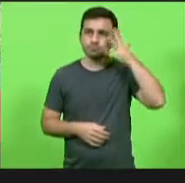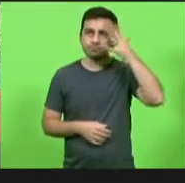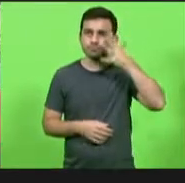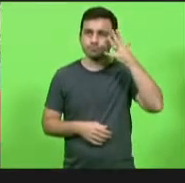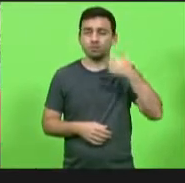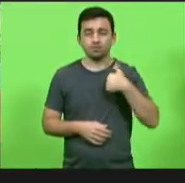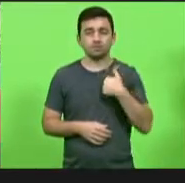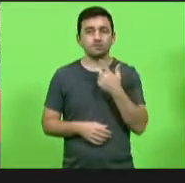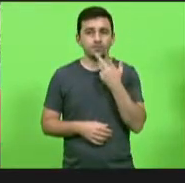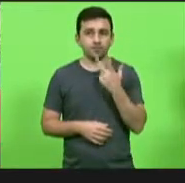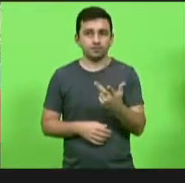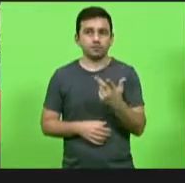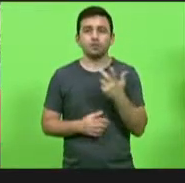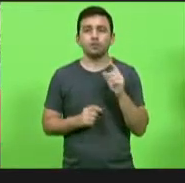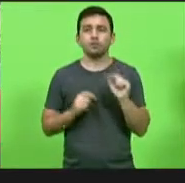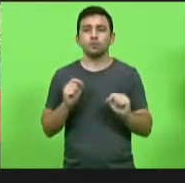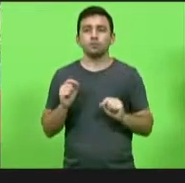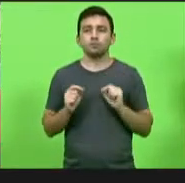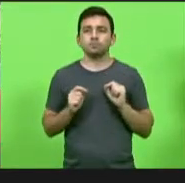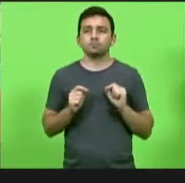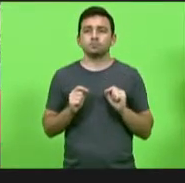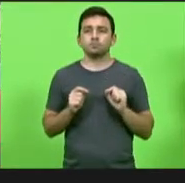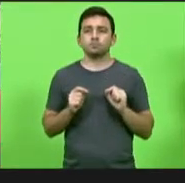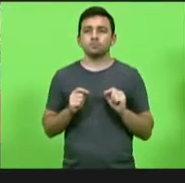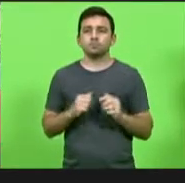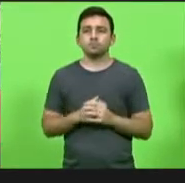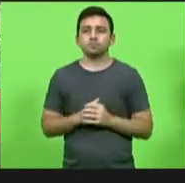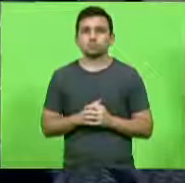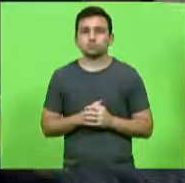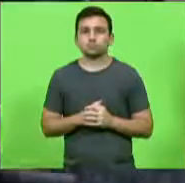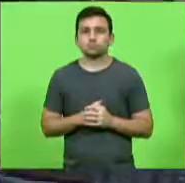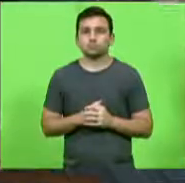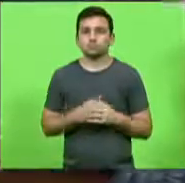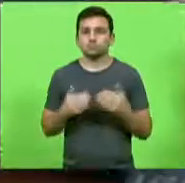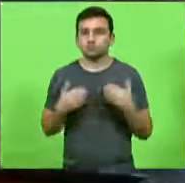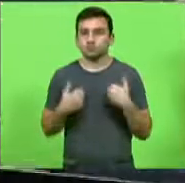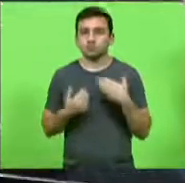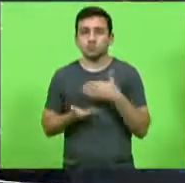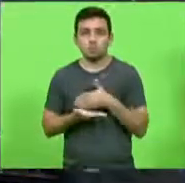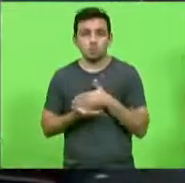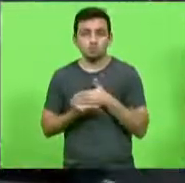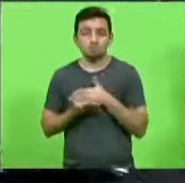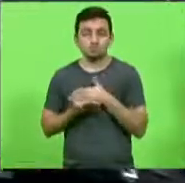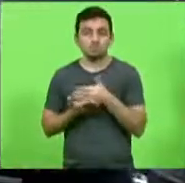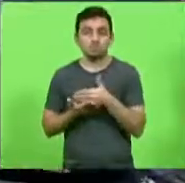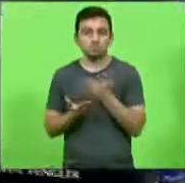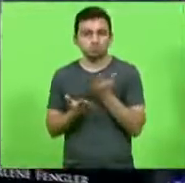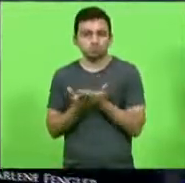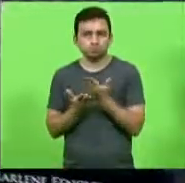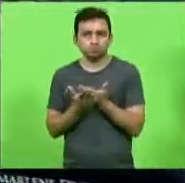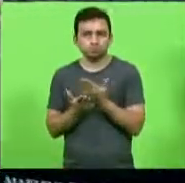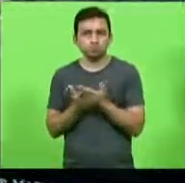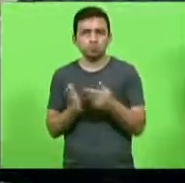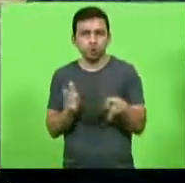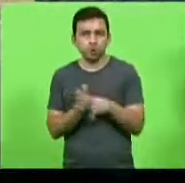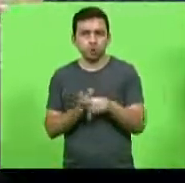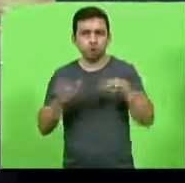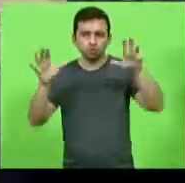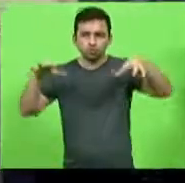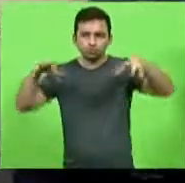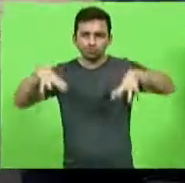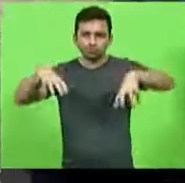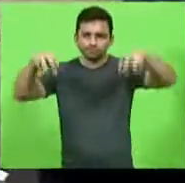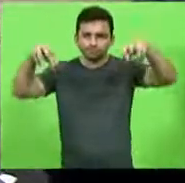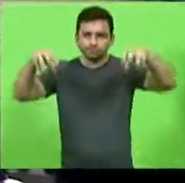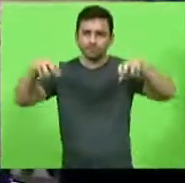dizer padre Pedro eu iniciei alguns estudos sobre a estiagem principalmente